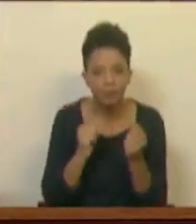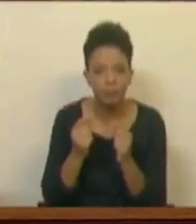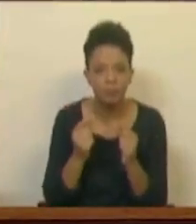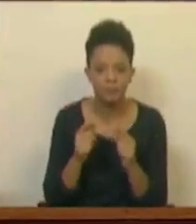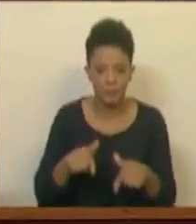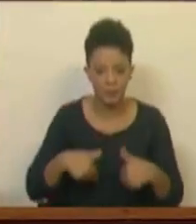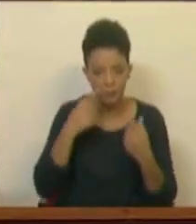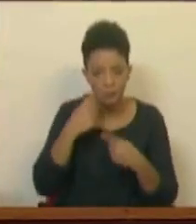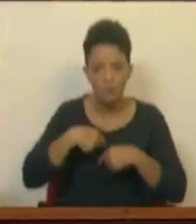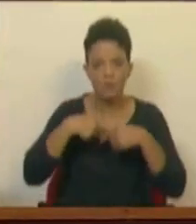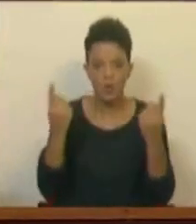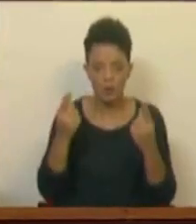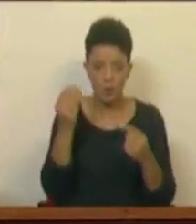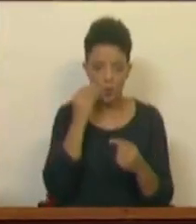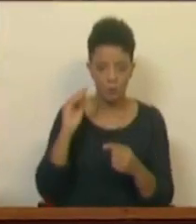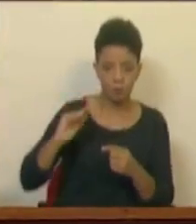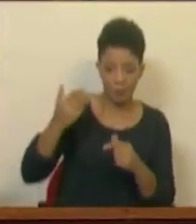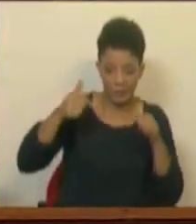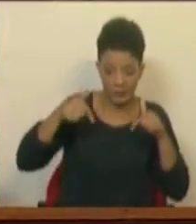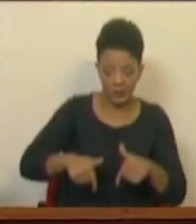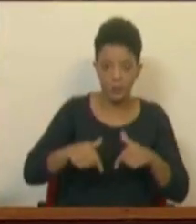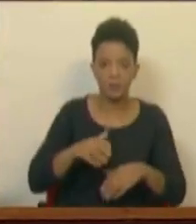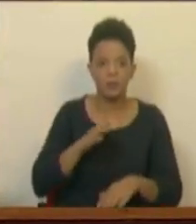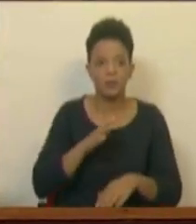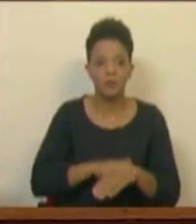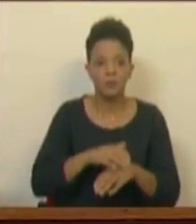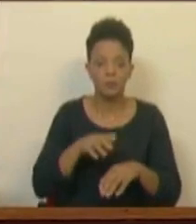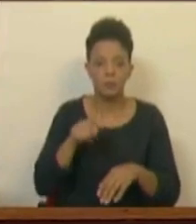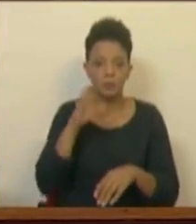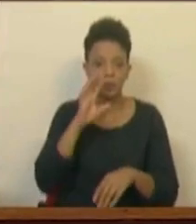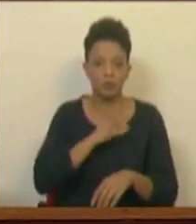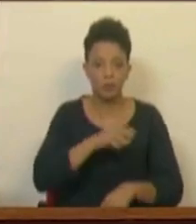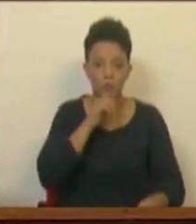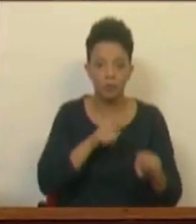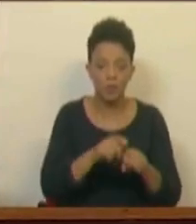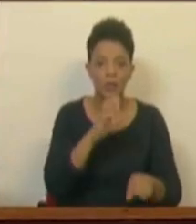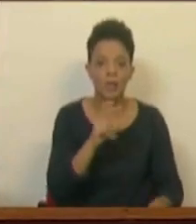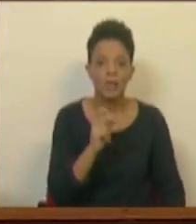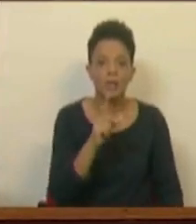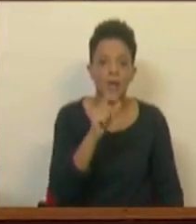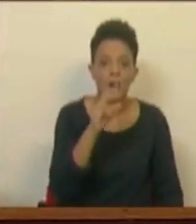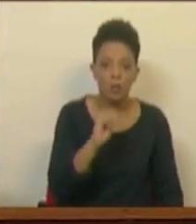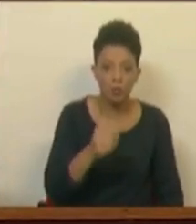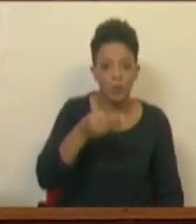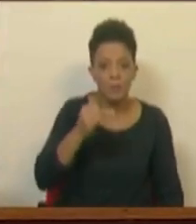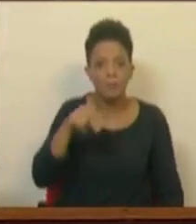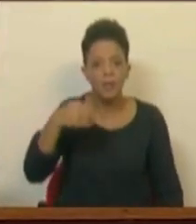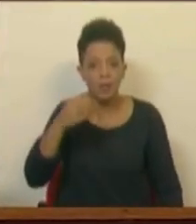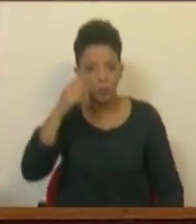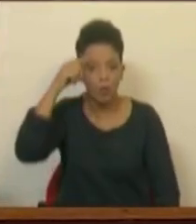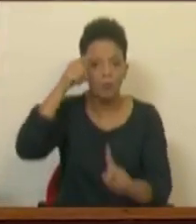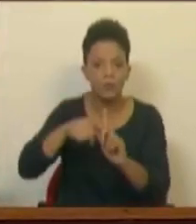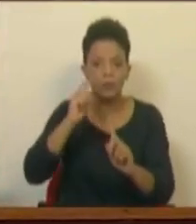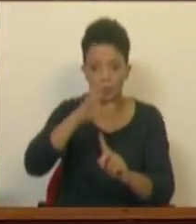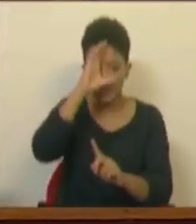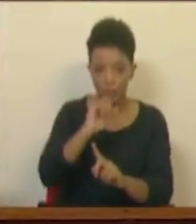foi sendo apresentada em primeiro lugar aqui a partir do público pelo Sr. Deputado Carlos Guimarães Pinto como dirigida em relação